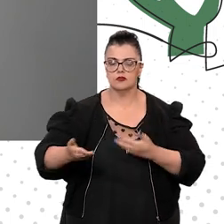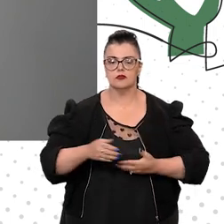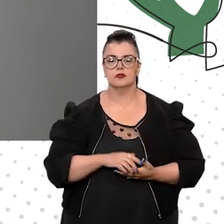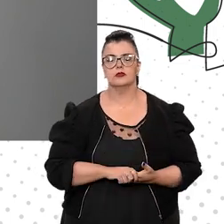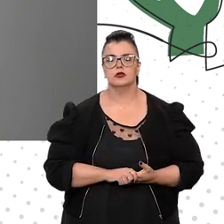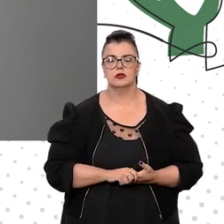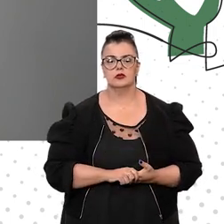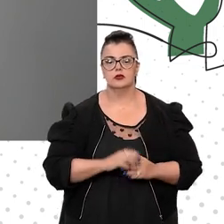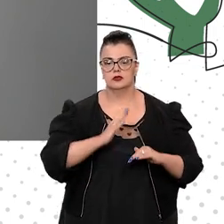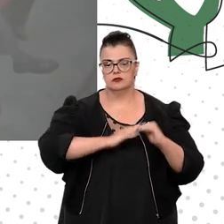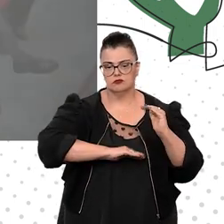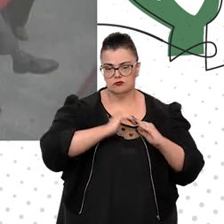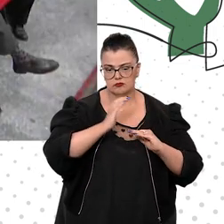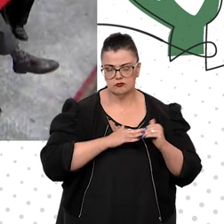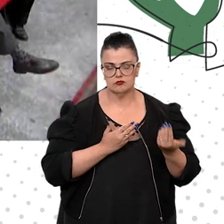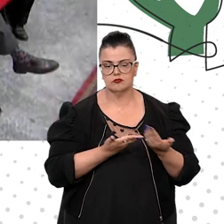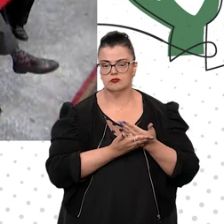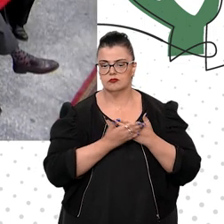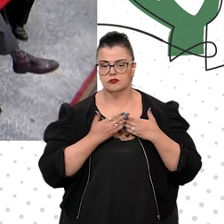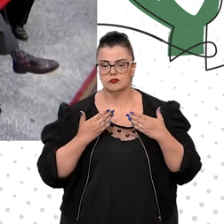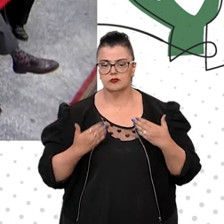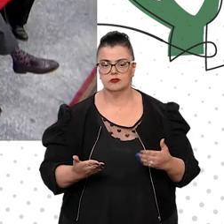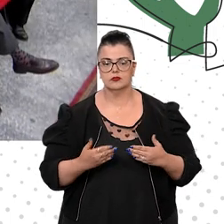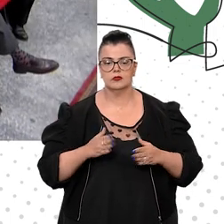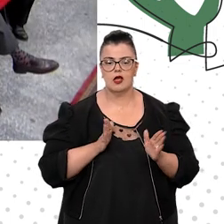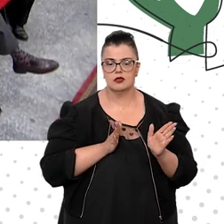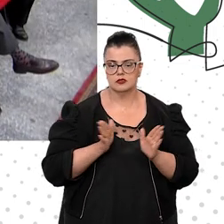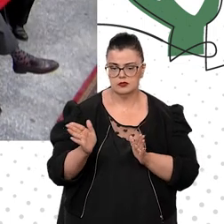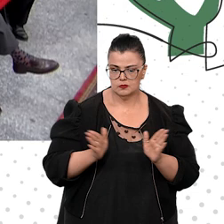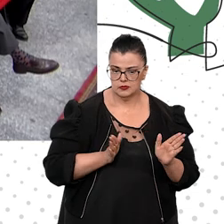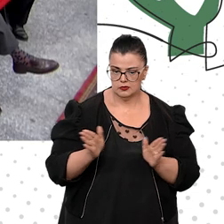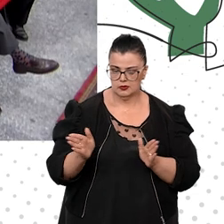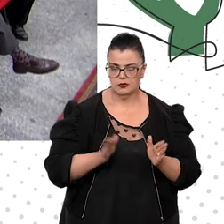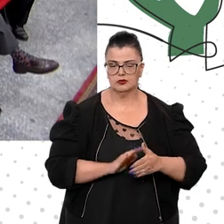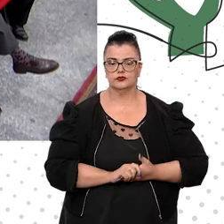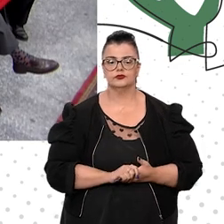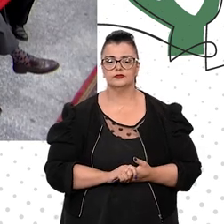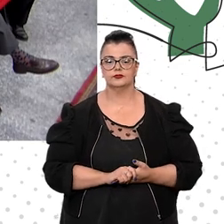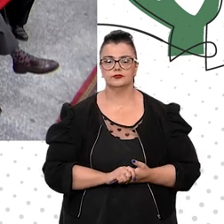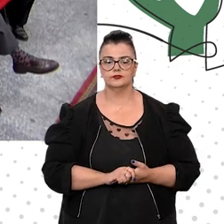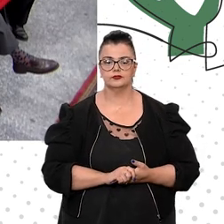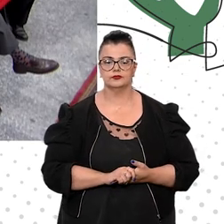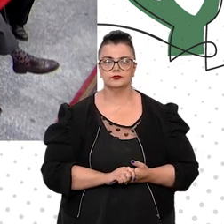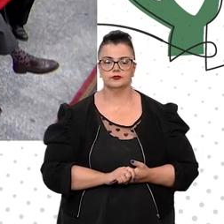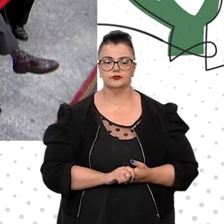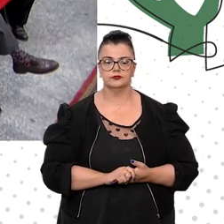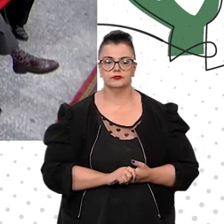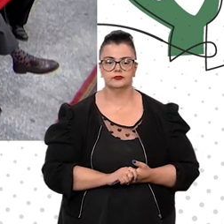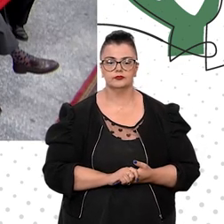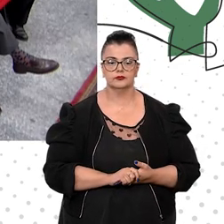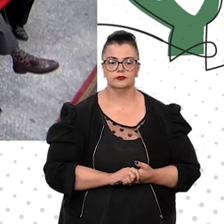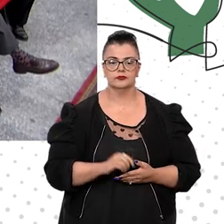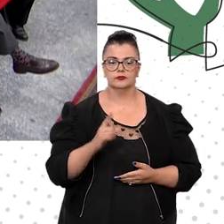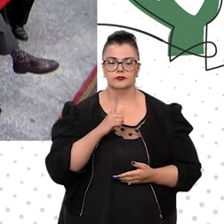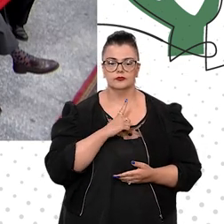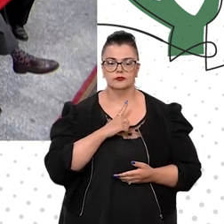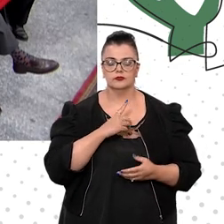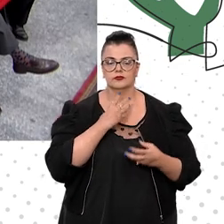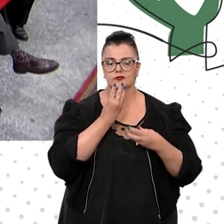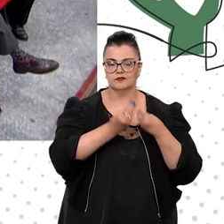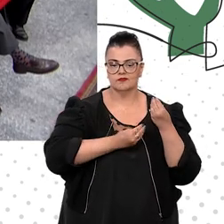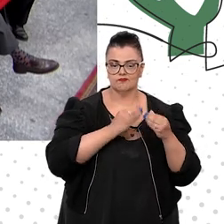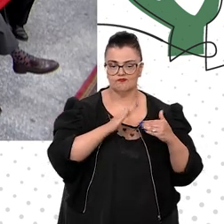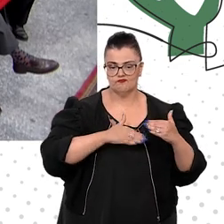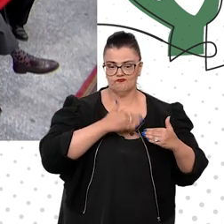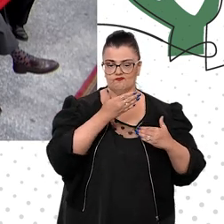atinentes à acessibilidade. Portanto, me designando para estar à frente do